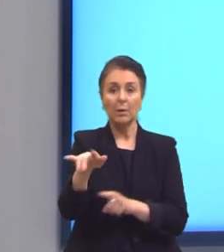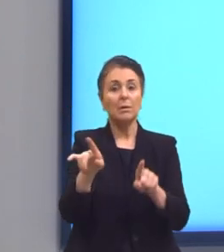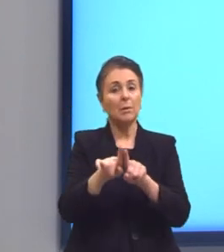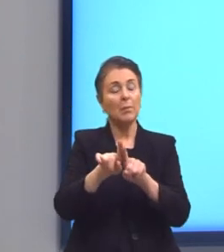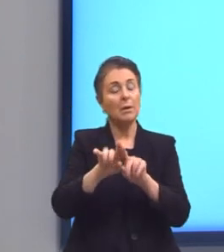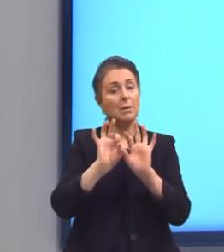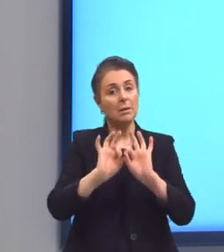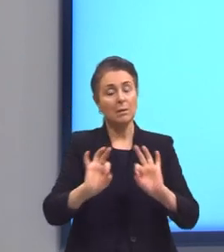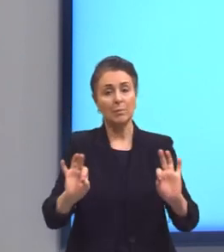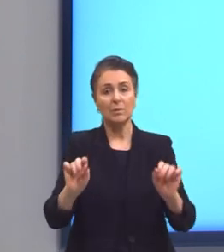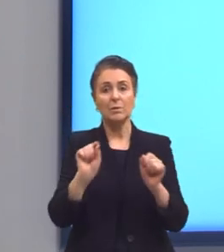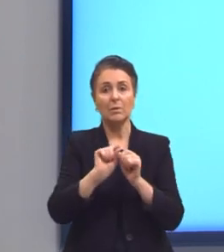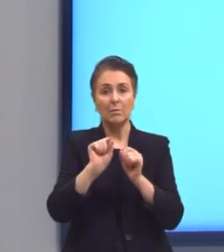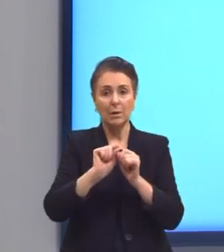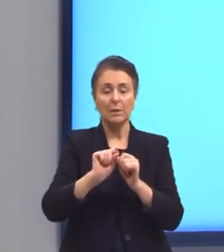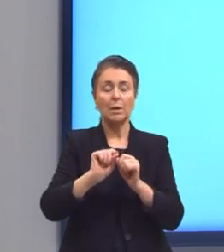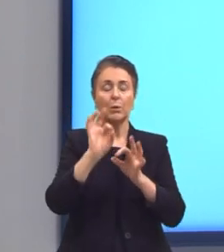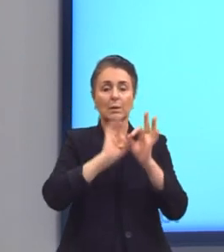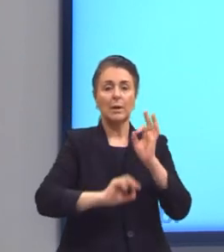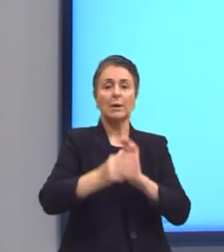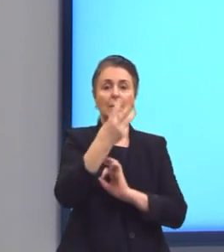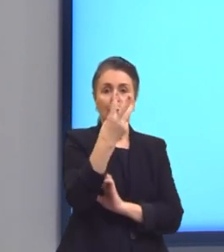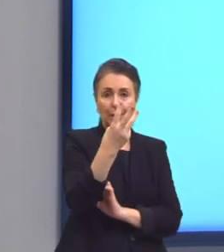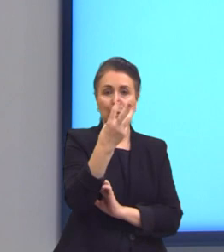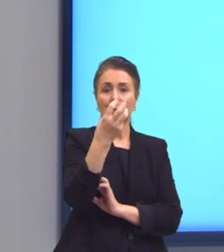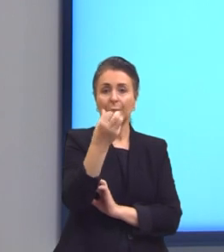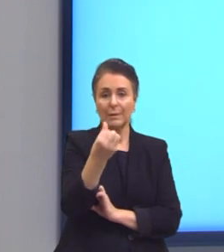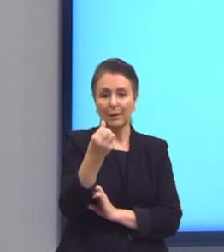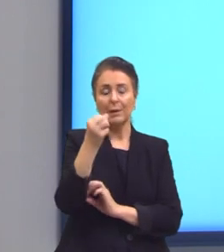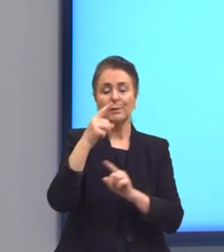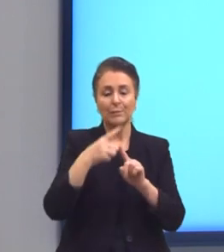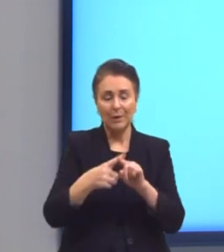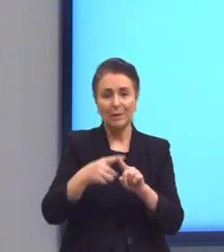do que fazer armar a conta 36 vezes 25.